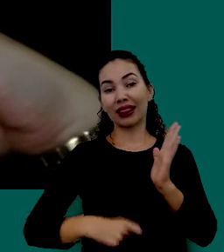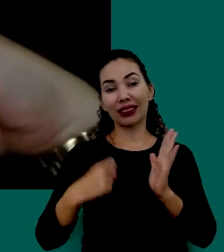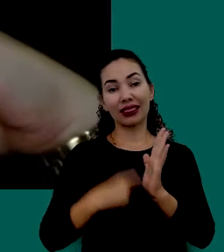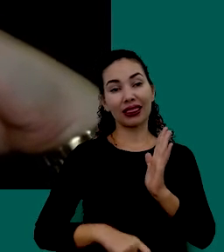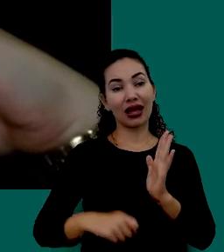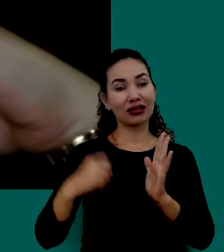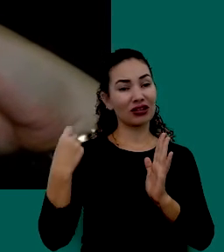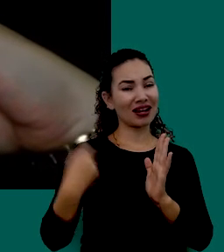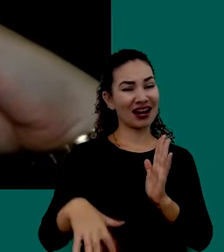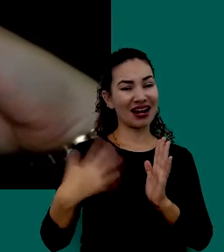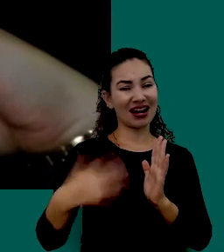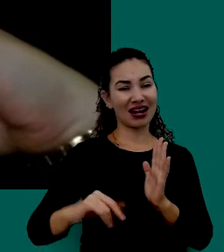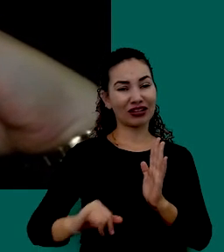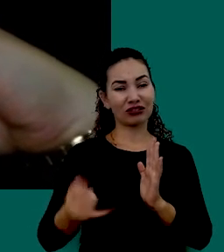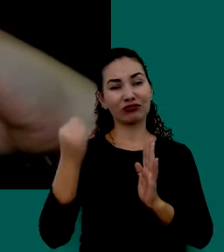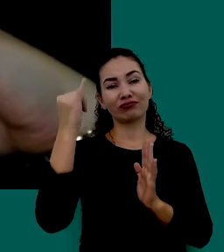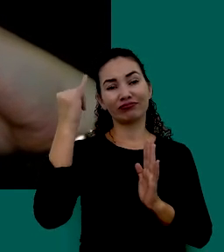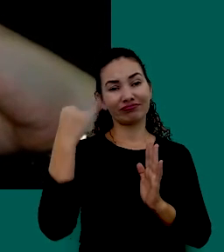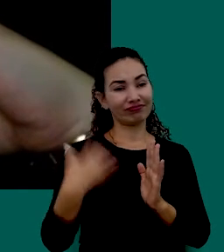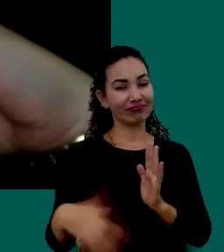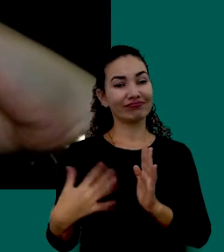Altíssimas Para Esse Serviço